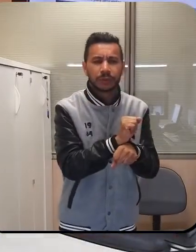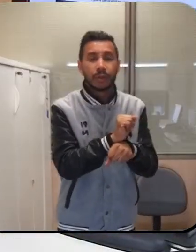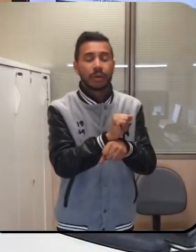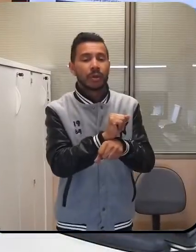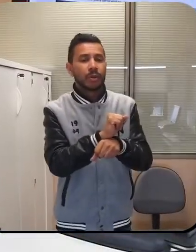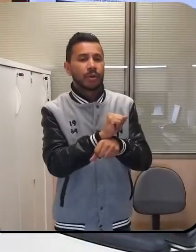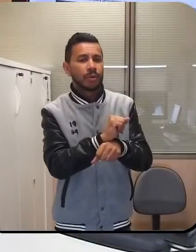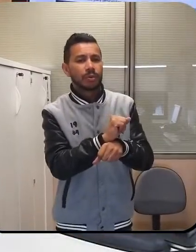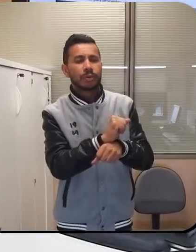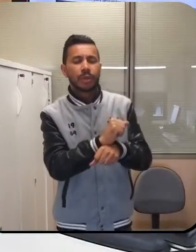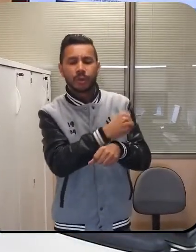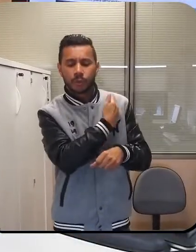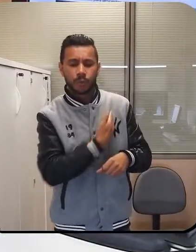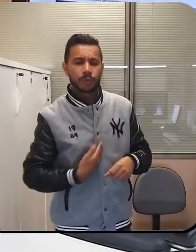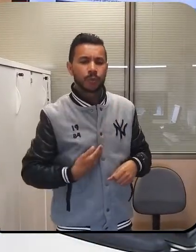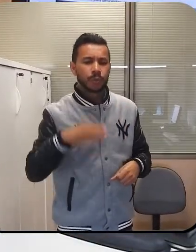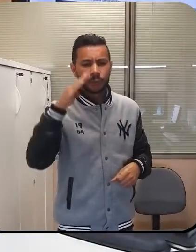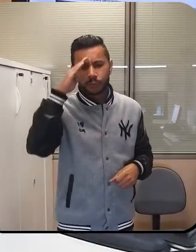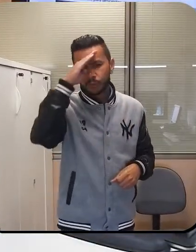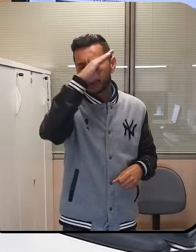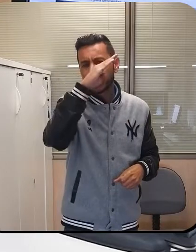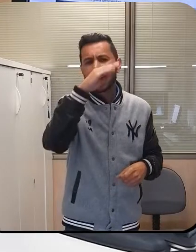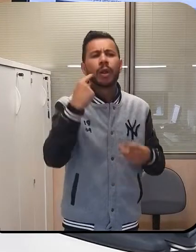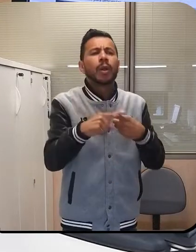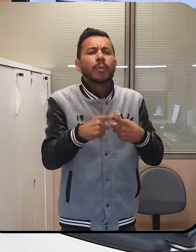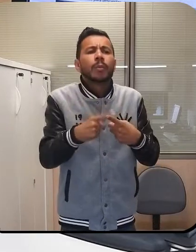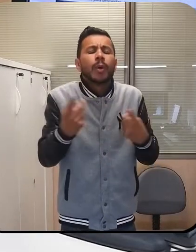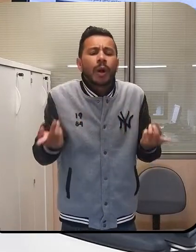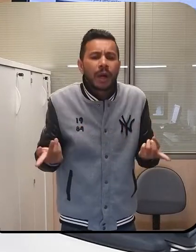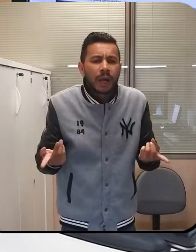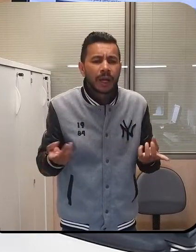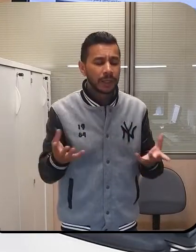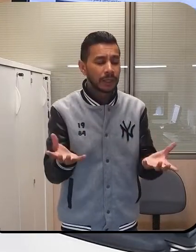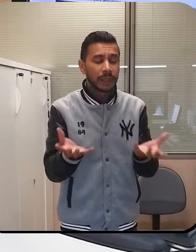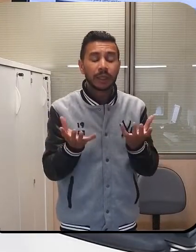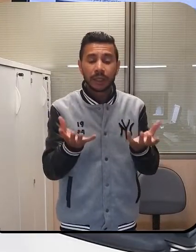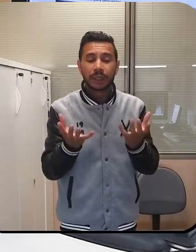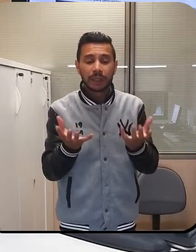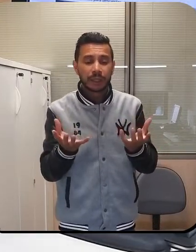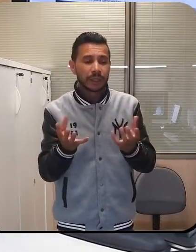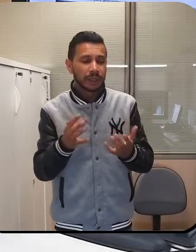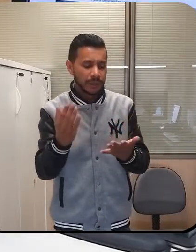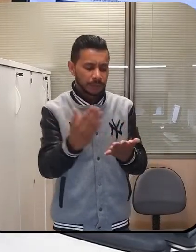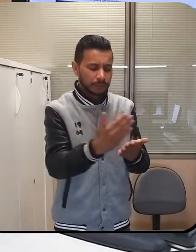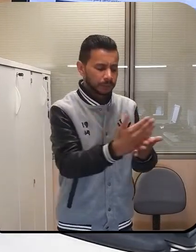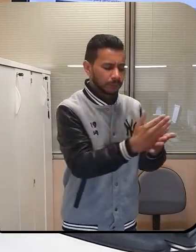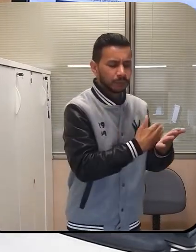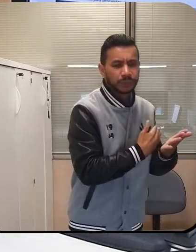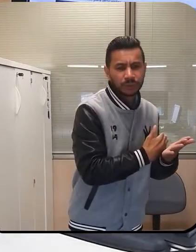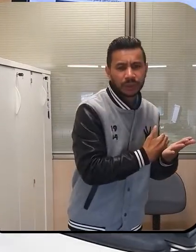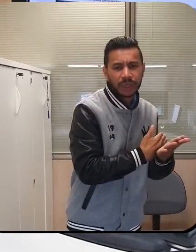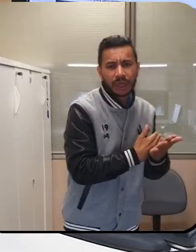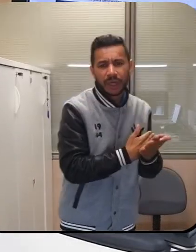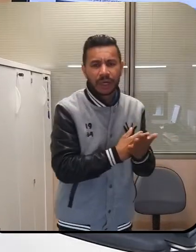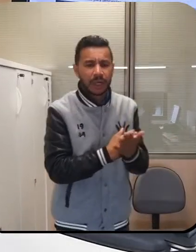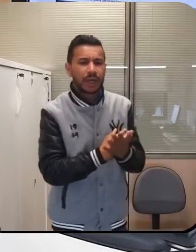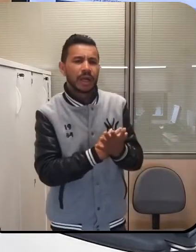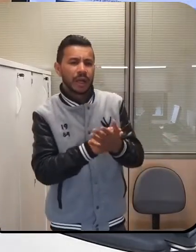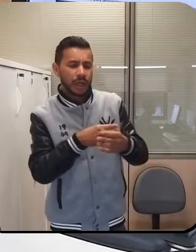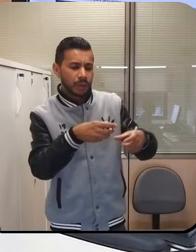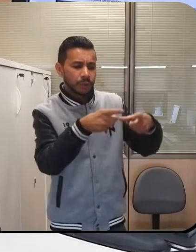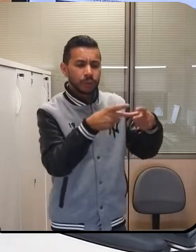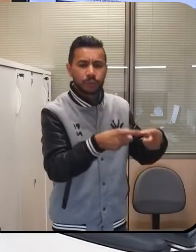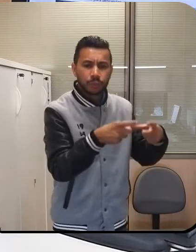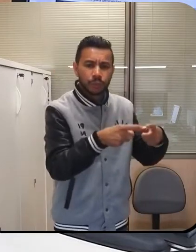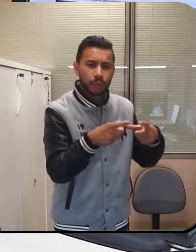o governo Bolsonaro queria fazer. Ele queria tirar a FUNAI lá do Ministério da Cidadania, que é quem cuida da